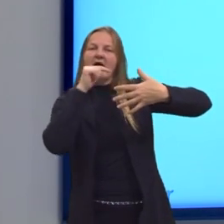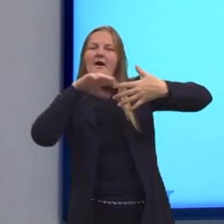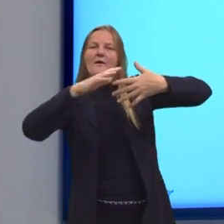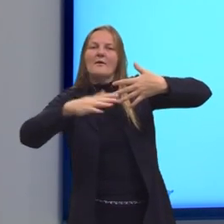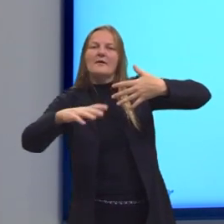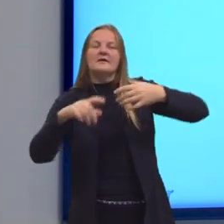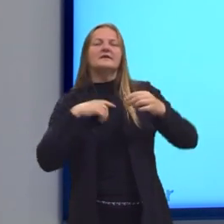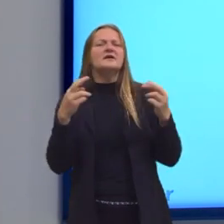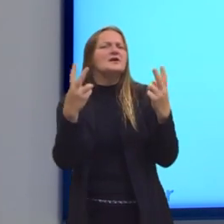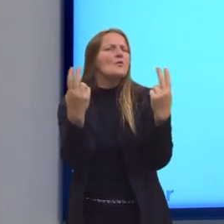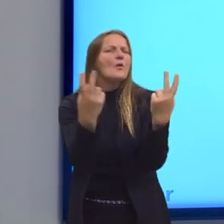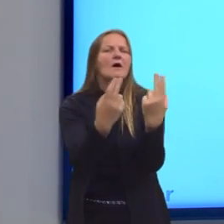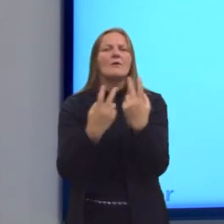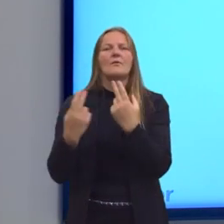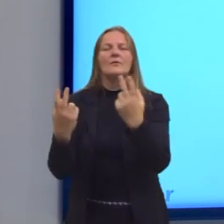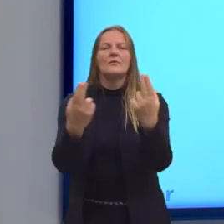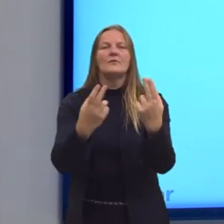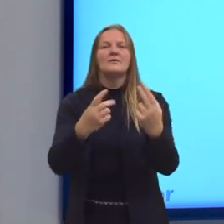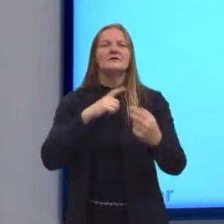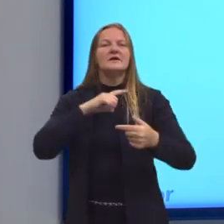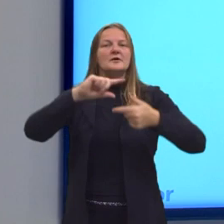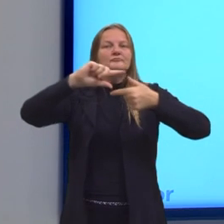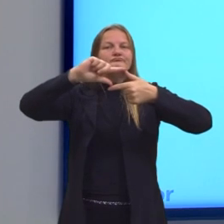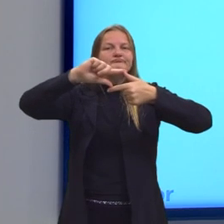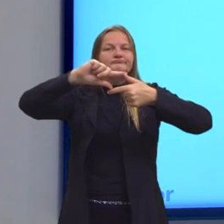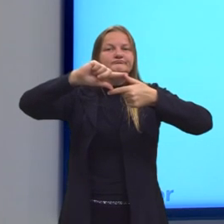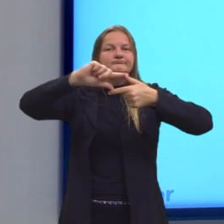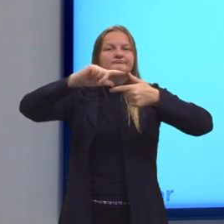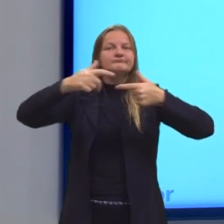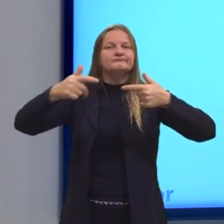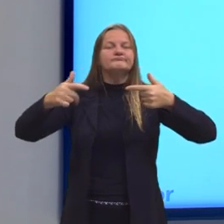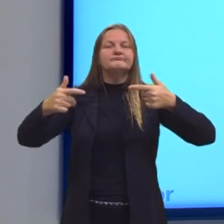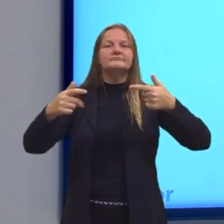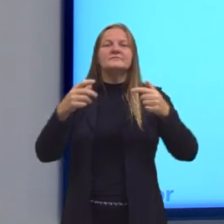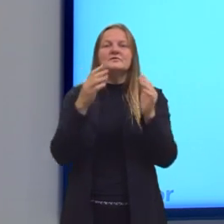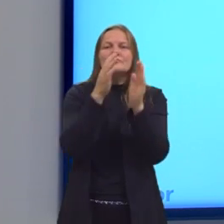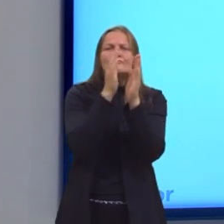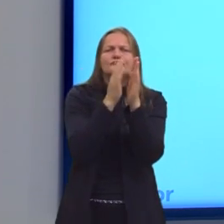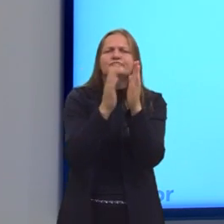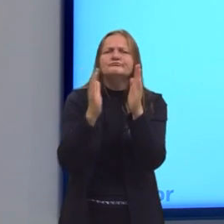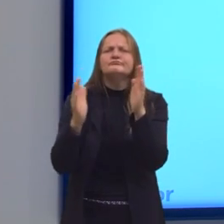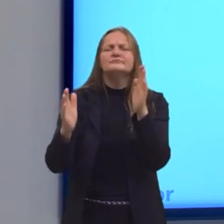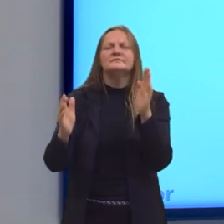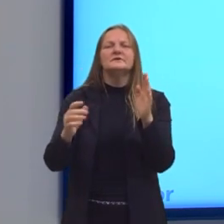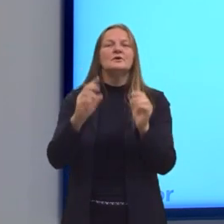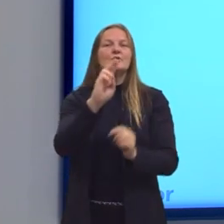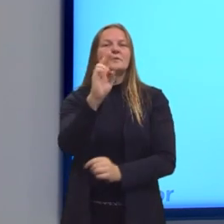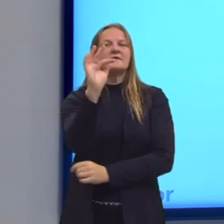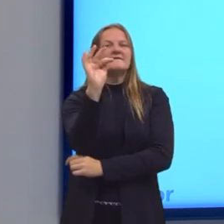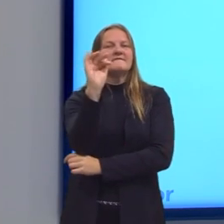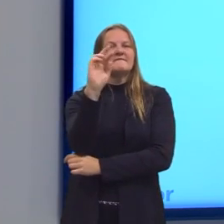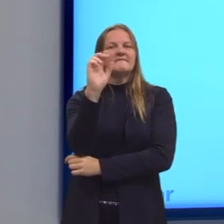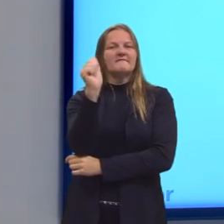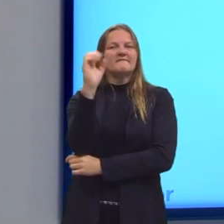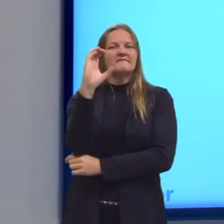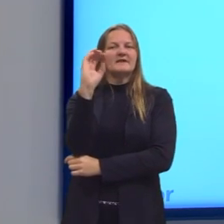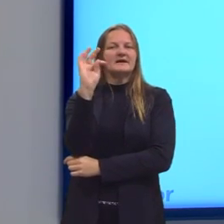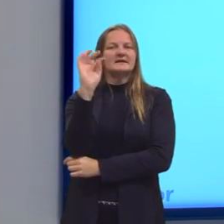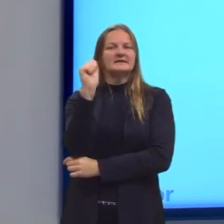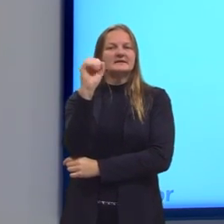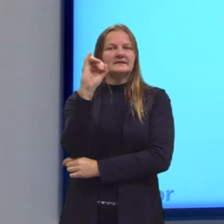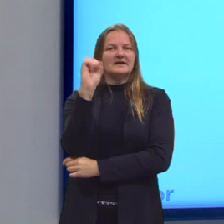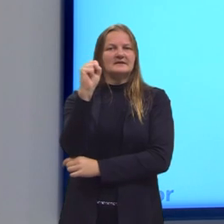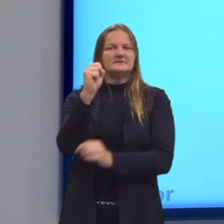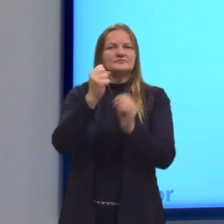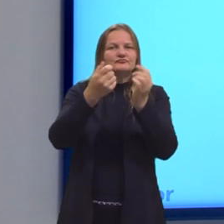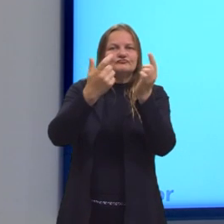Todos eles contêm padrões intermináveis, conhecidos como fractais, que é o tema, então,